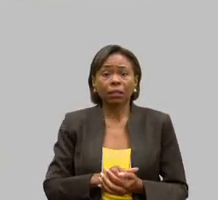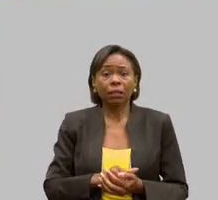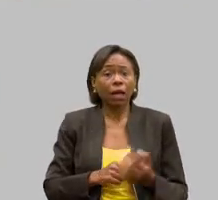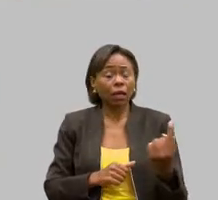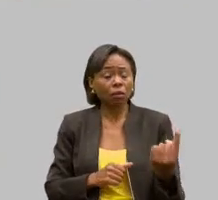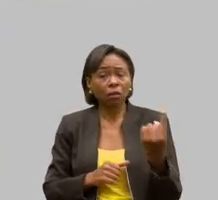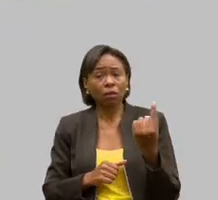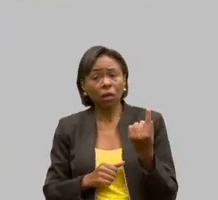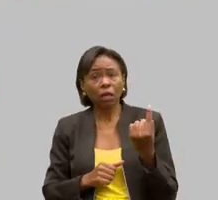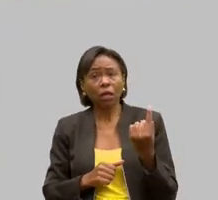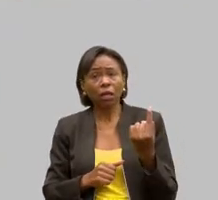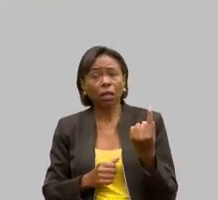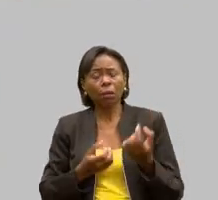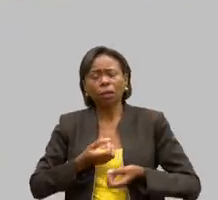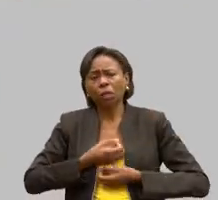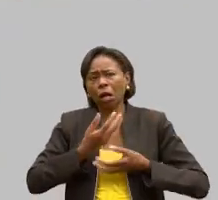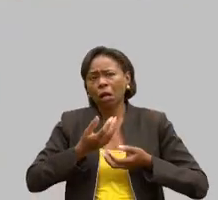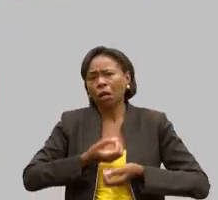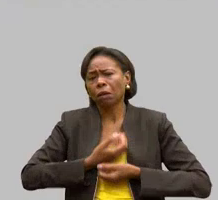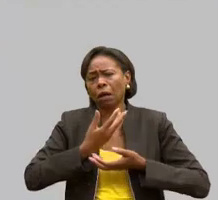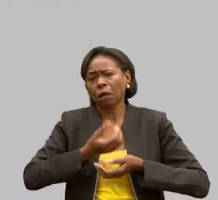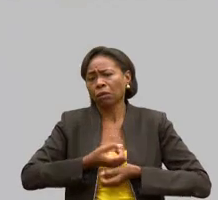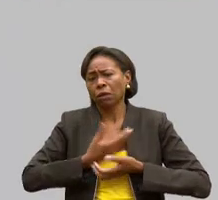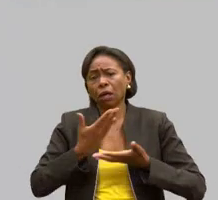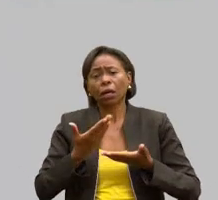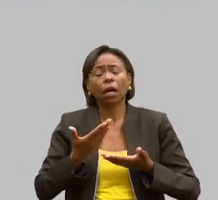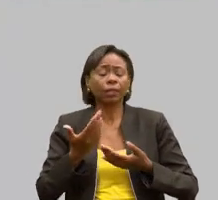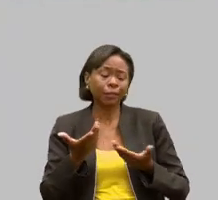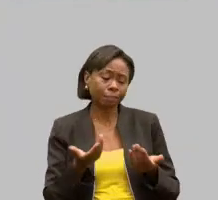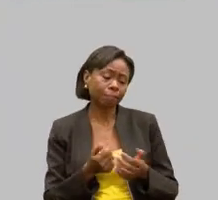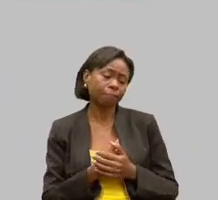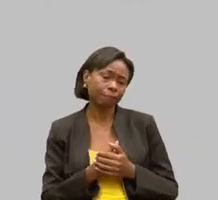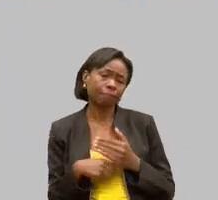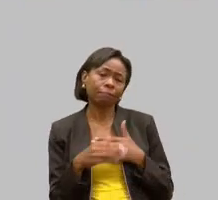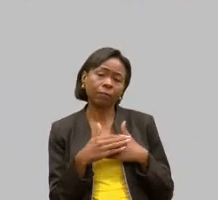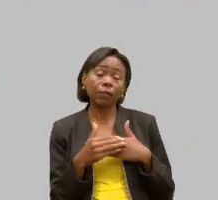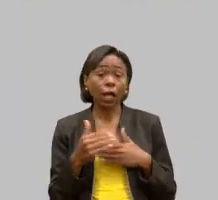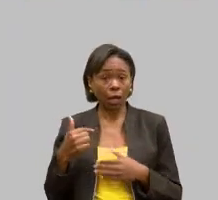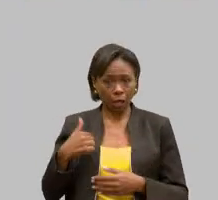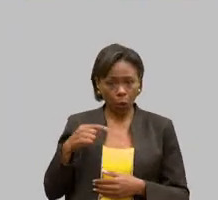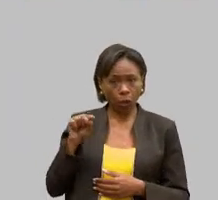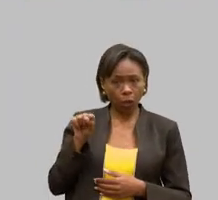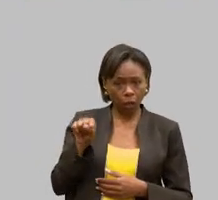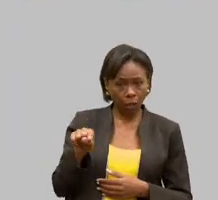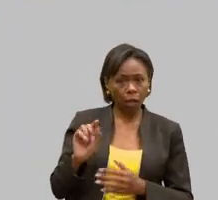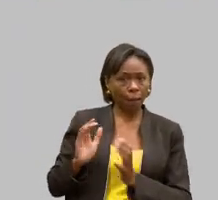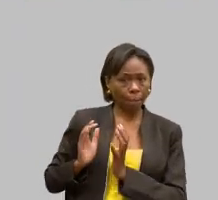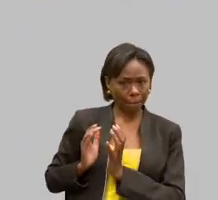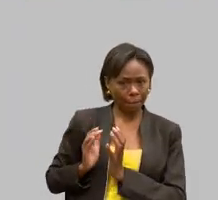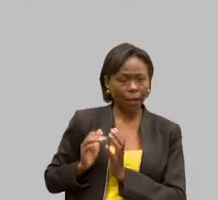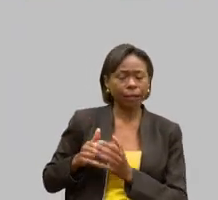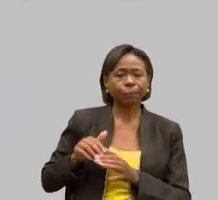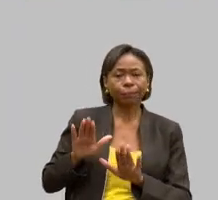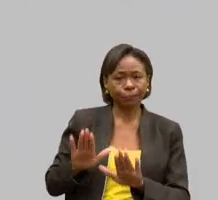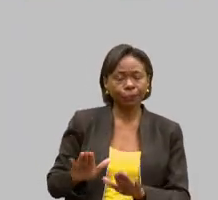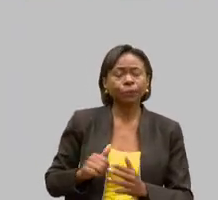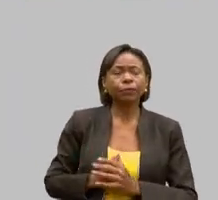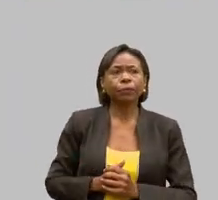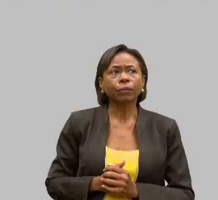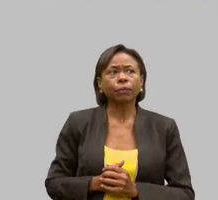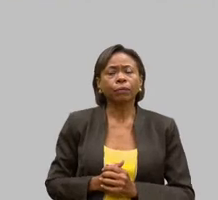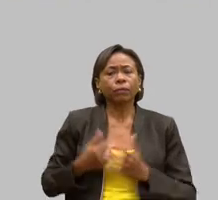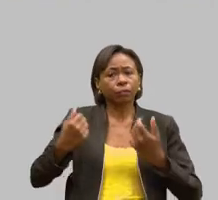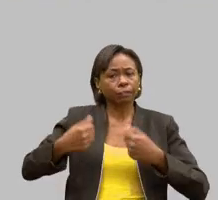vezes, é só ouvir. Às vezes, eu estou na PAI, eu tenho que, não, a gente precisa